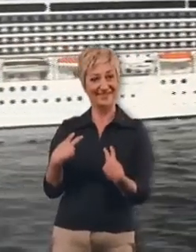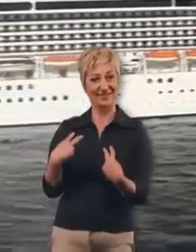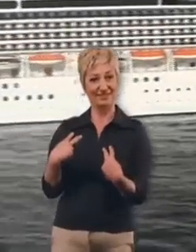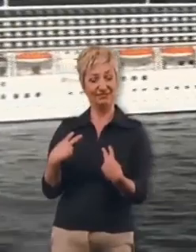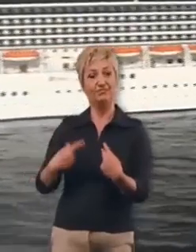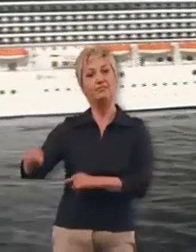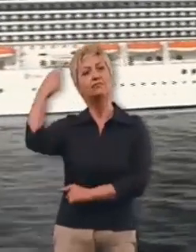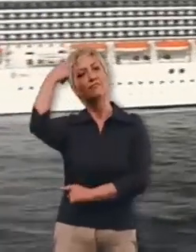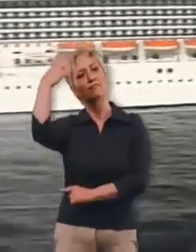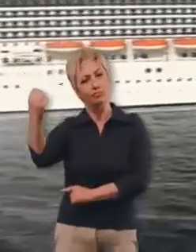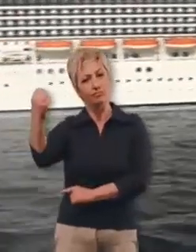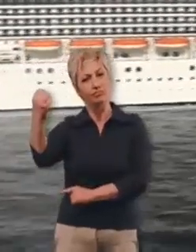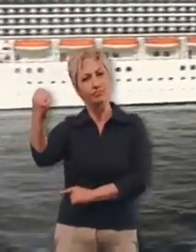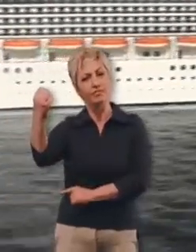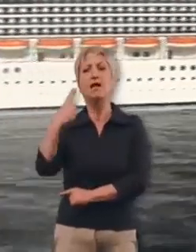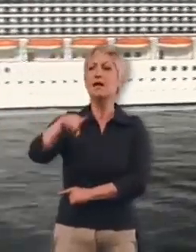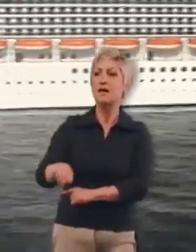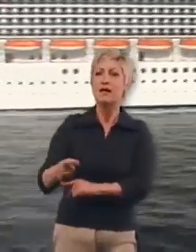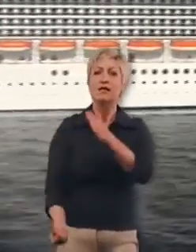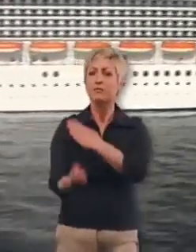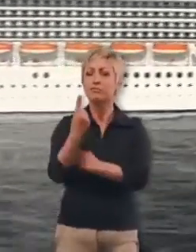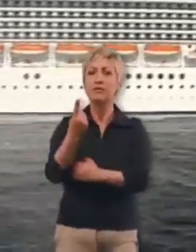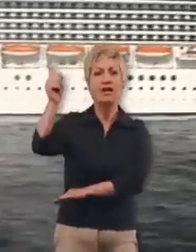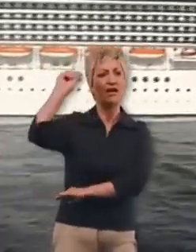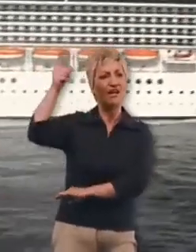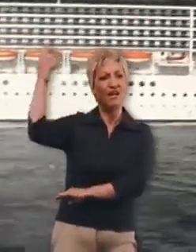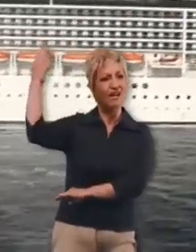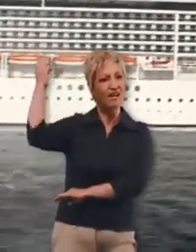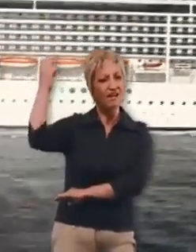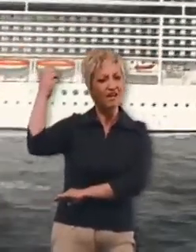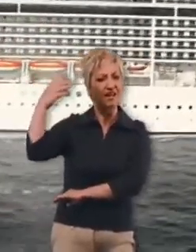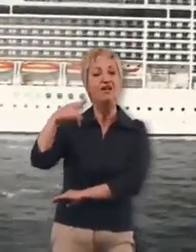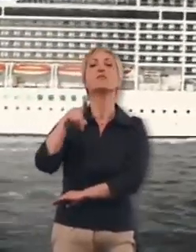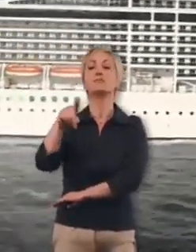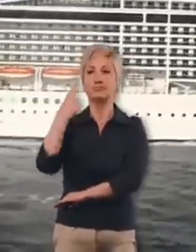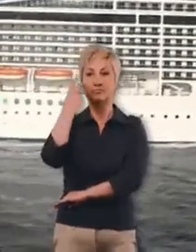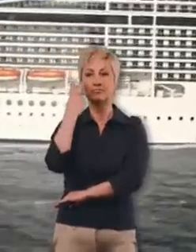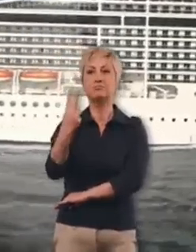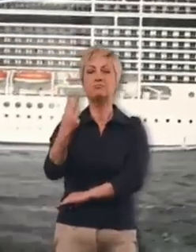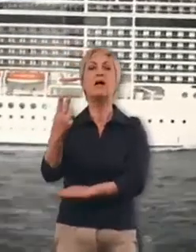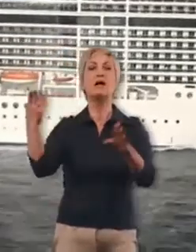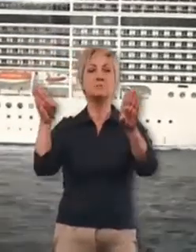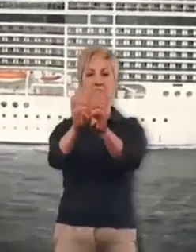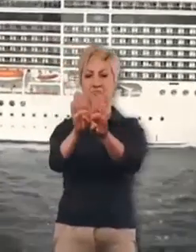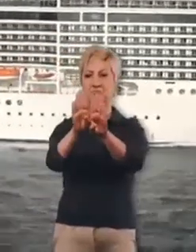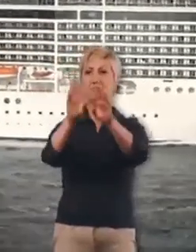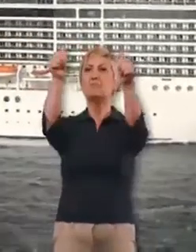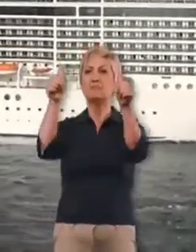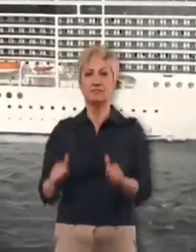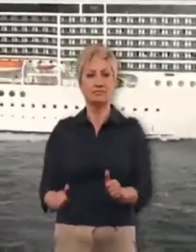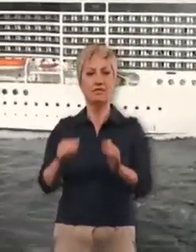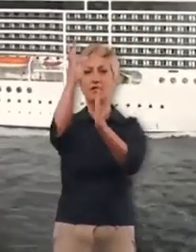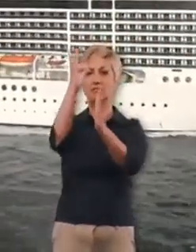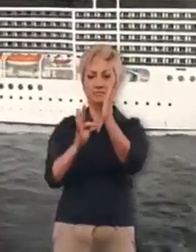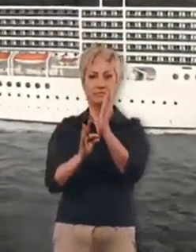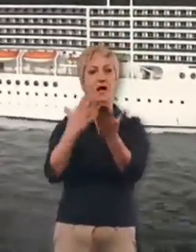Obrigado por ter assistido a esta apresentação. Lembre-se das ações que deverá tomar no caso de ouvir o sinal de emergência geral e